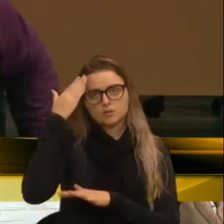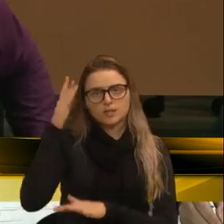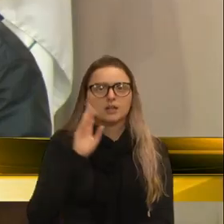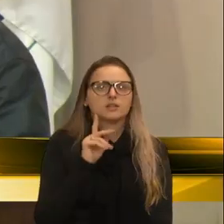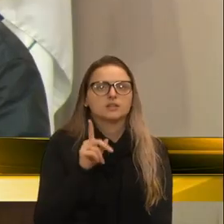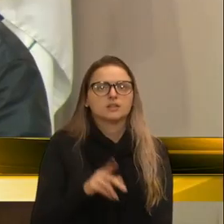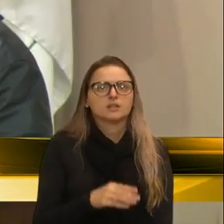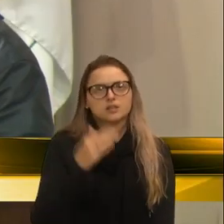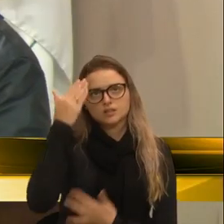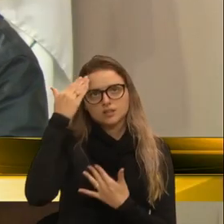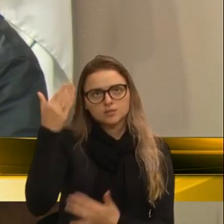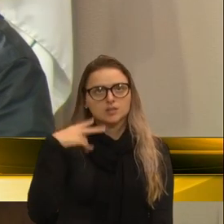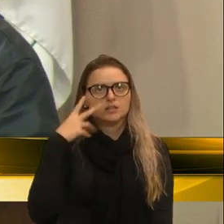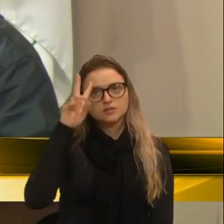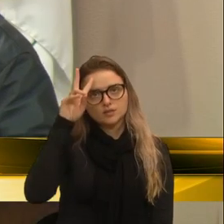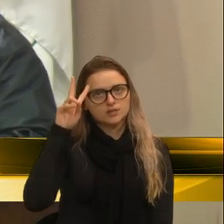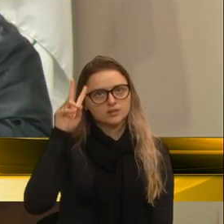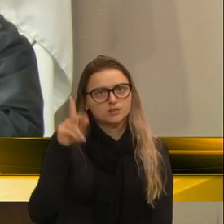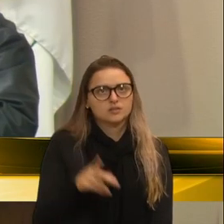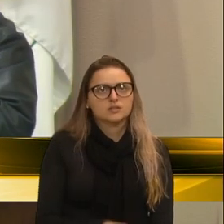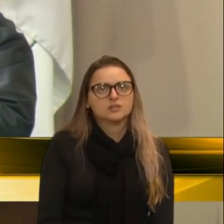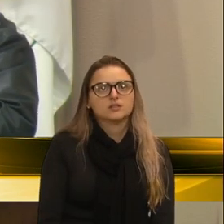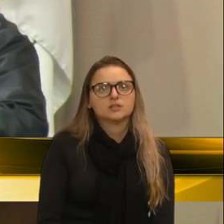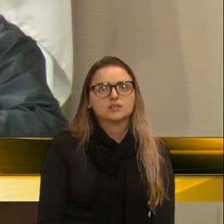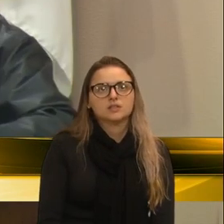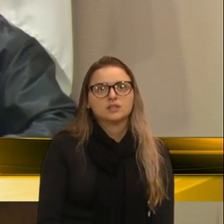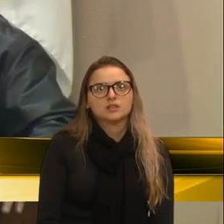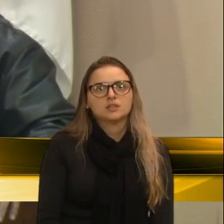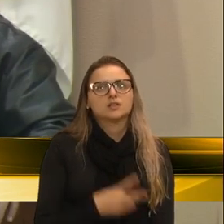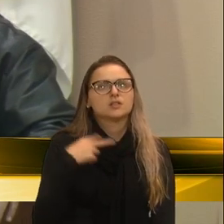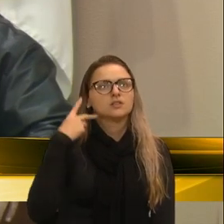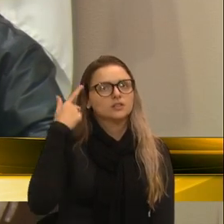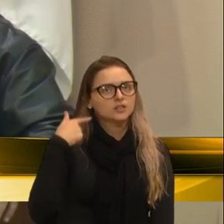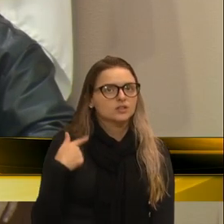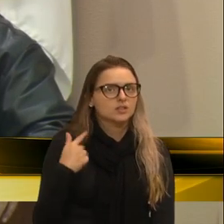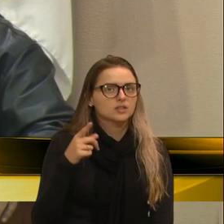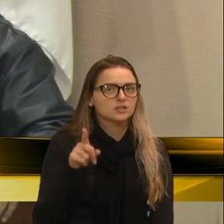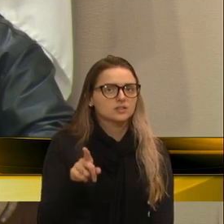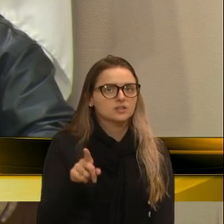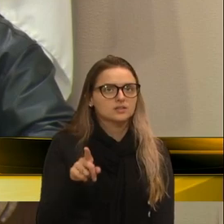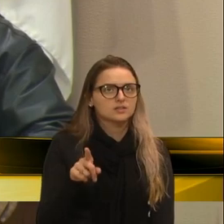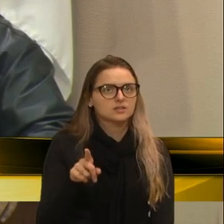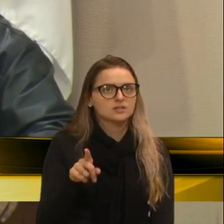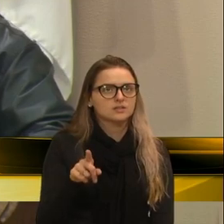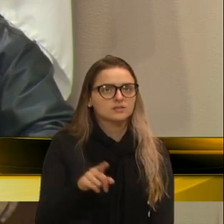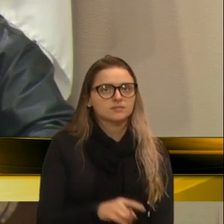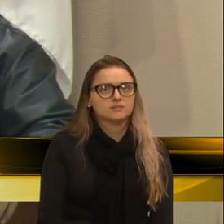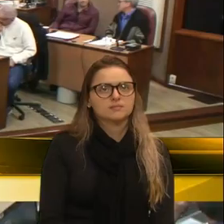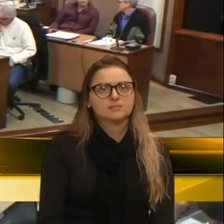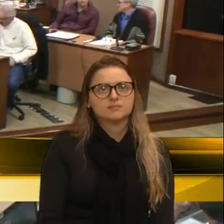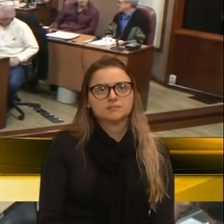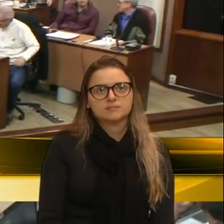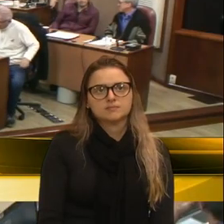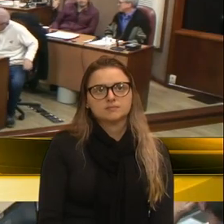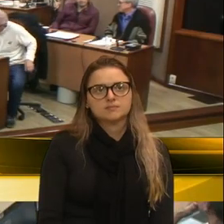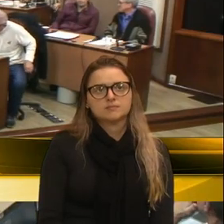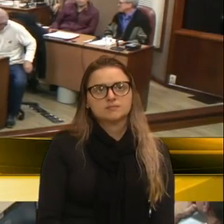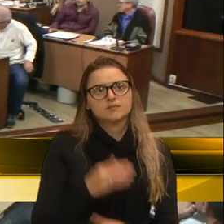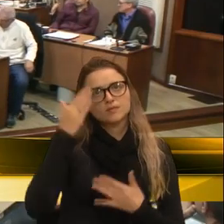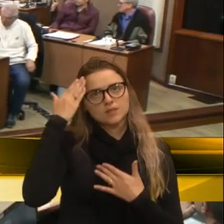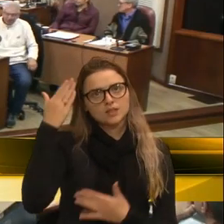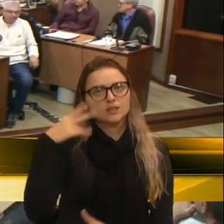oportunidade. Obrigado, vereador. Obrigado. Vereador, agradeço, ela tinha pedido uma parte. Obrigada, vereador.